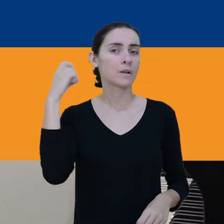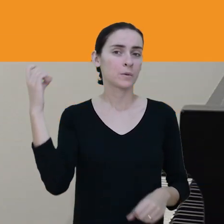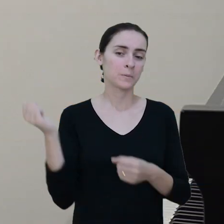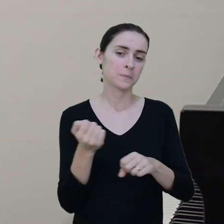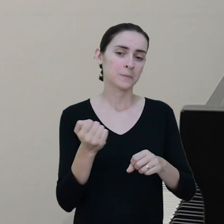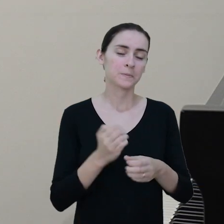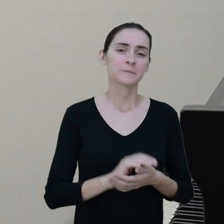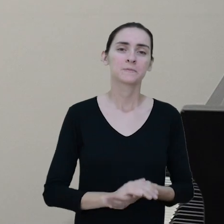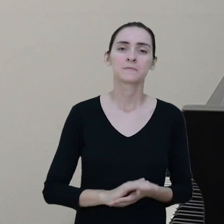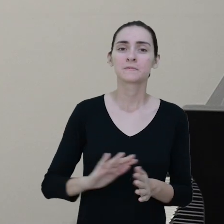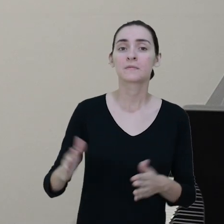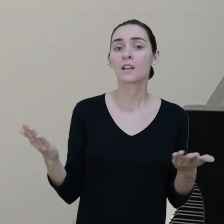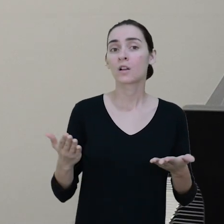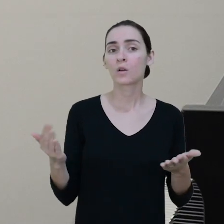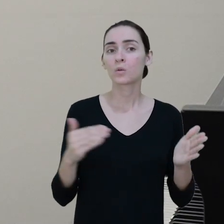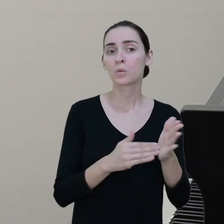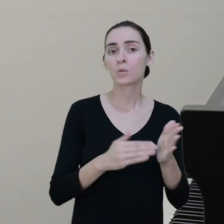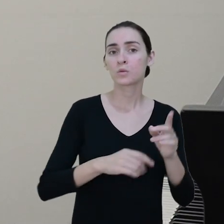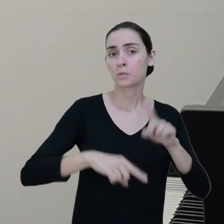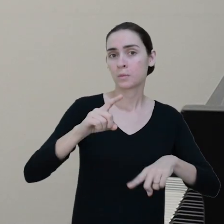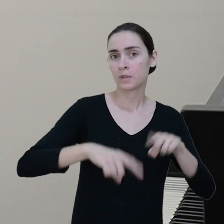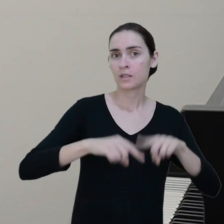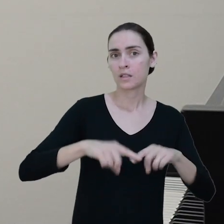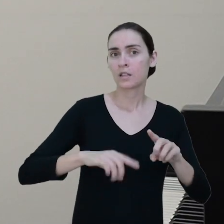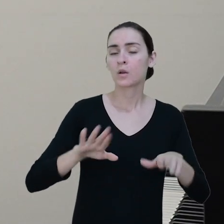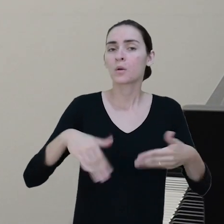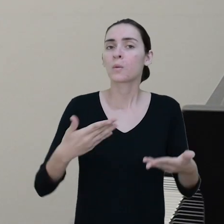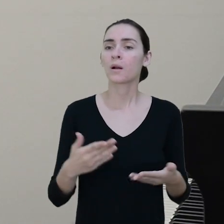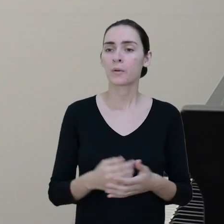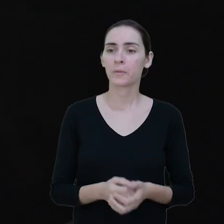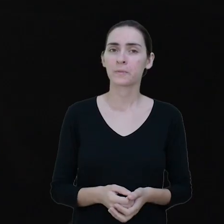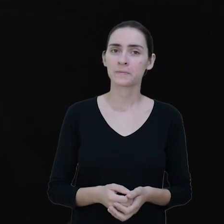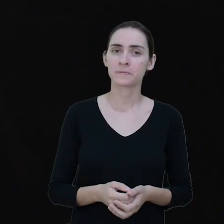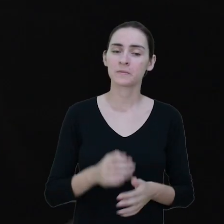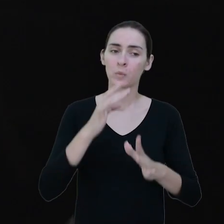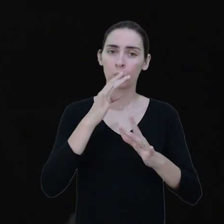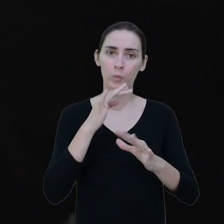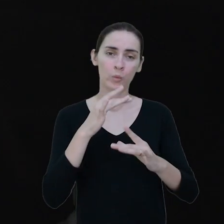E agora um último objeto. Que objeto é este?